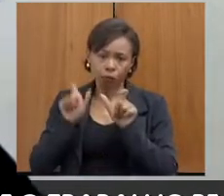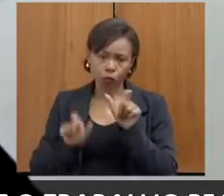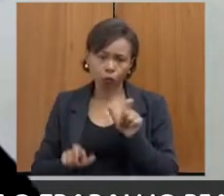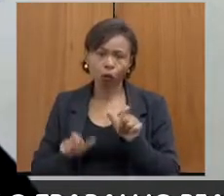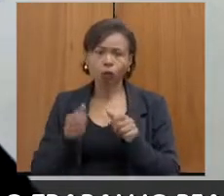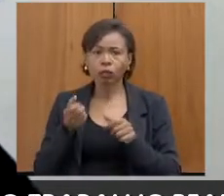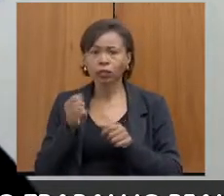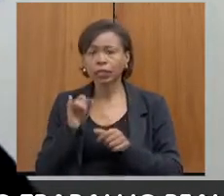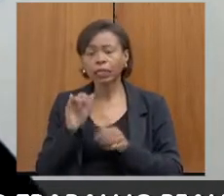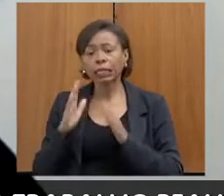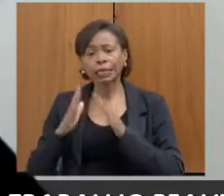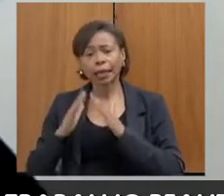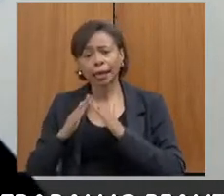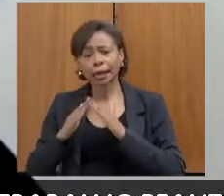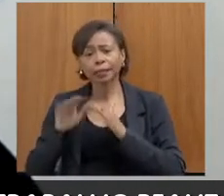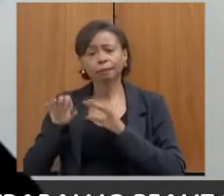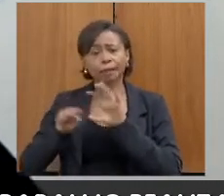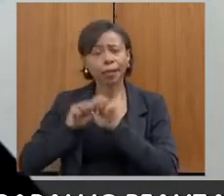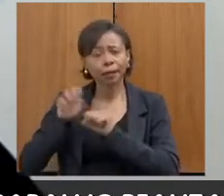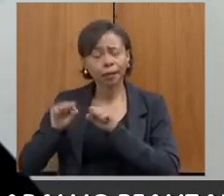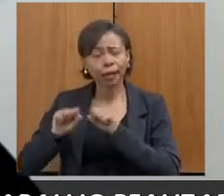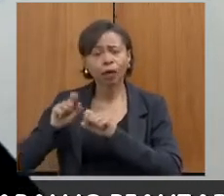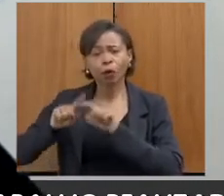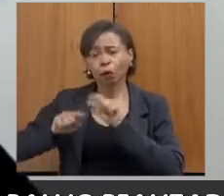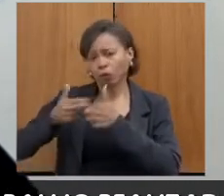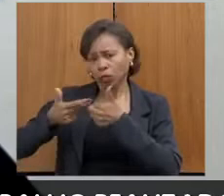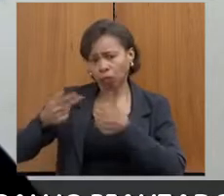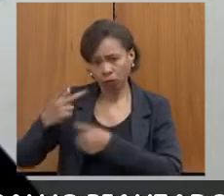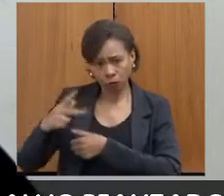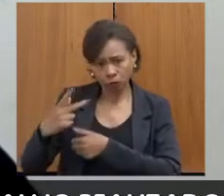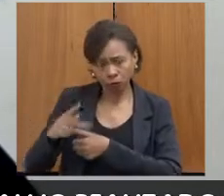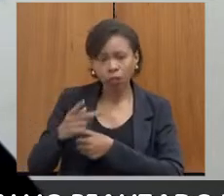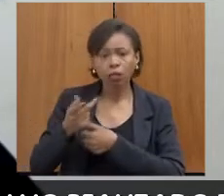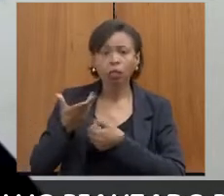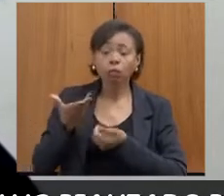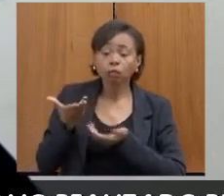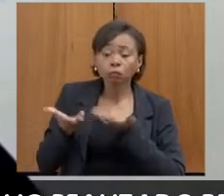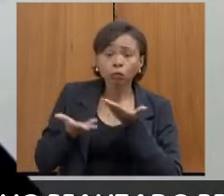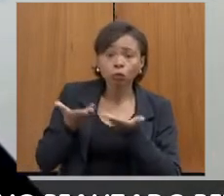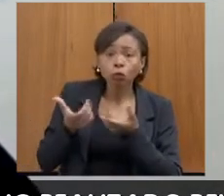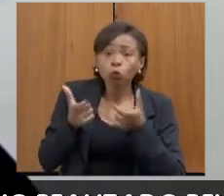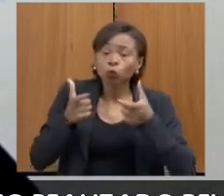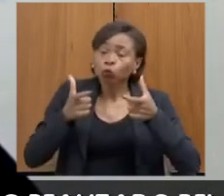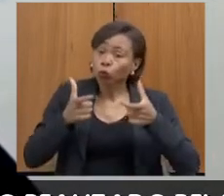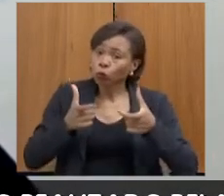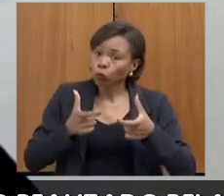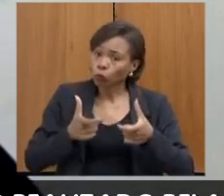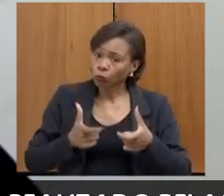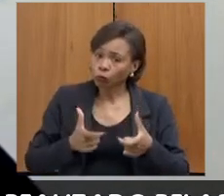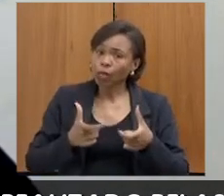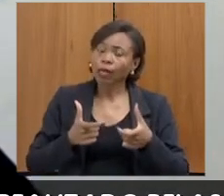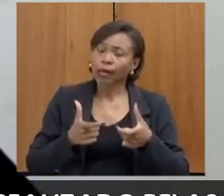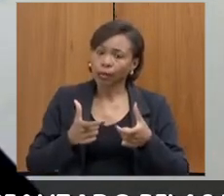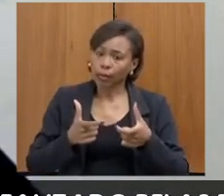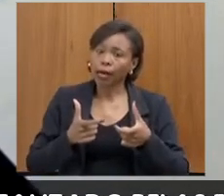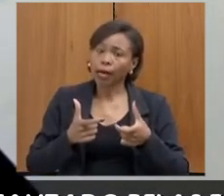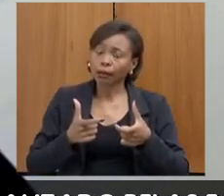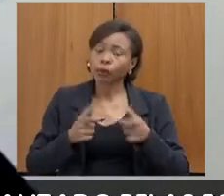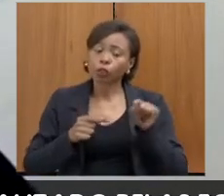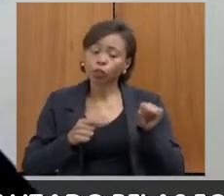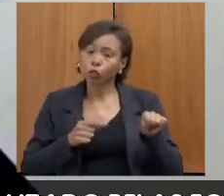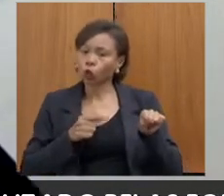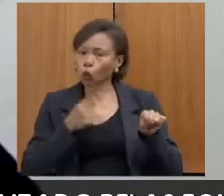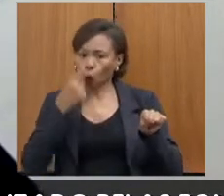casa, se for o caso, em fazer um acolhimento em um local adequado onde o autor não tem acesso.